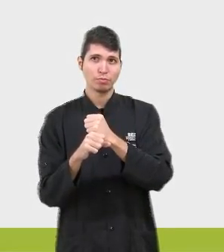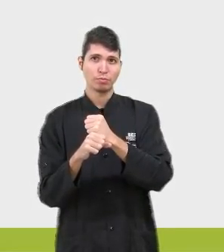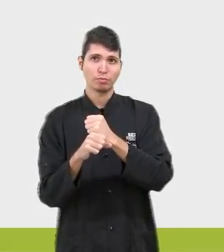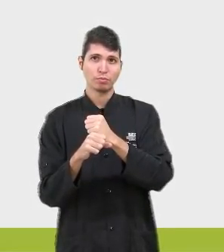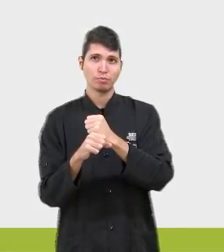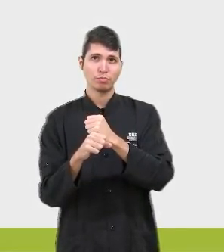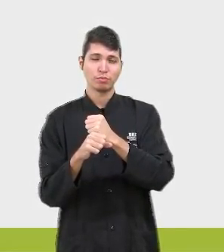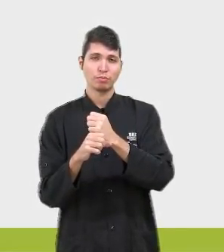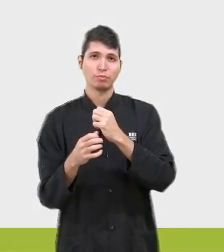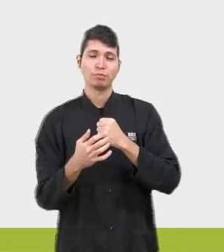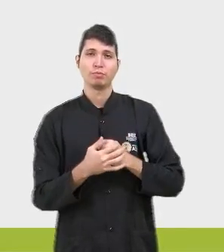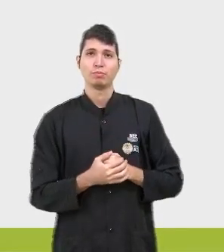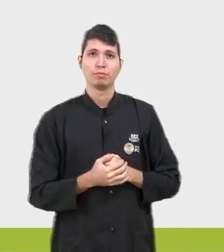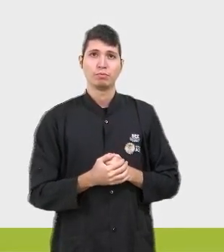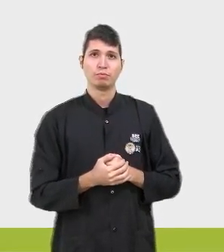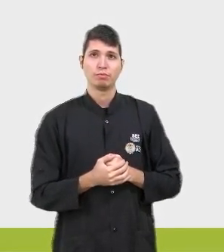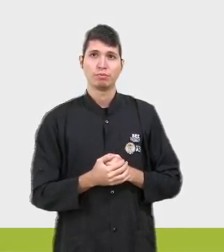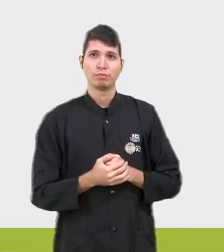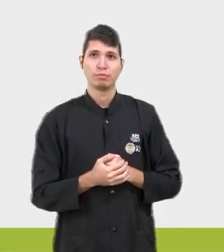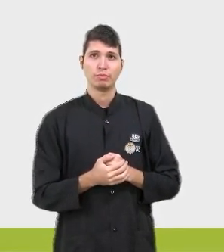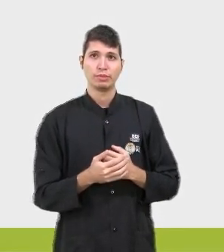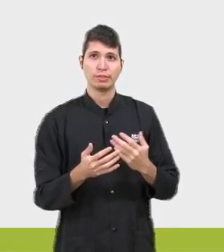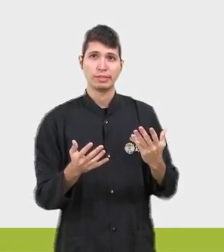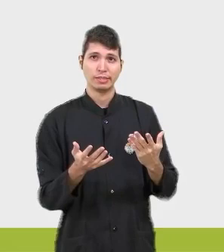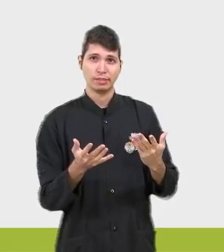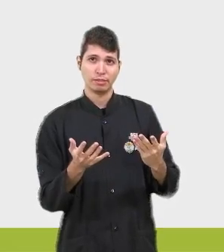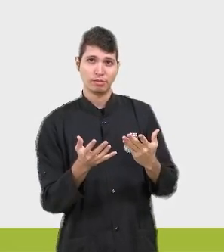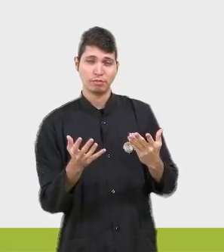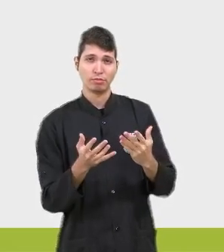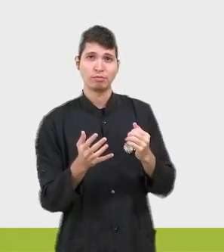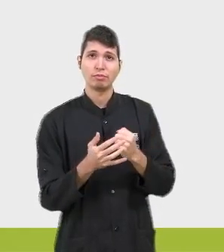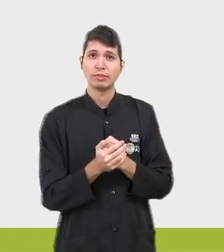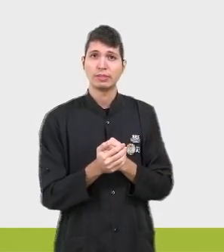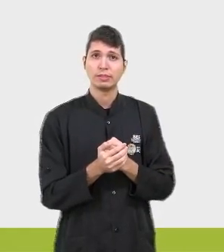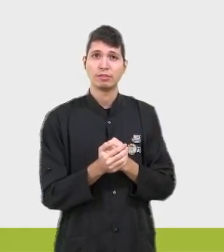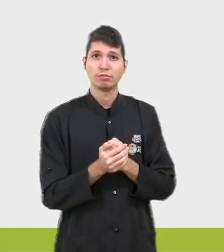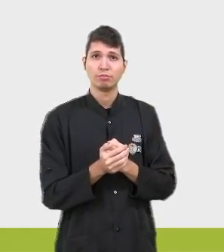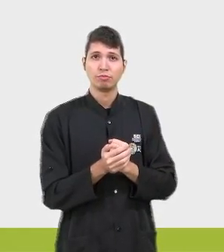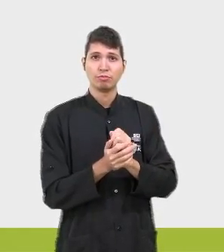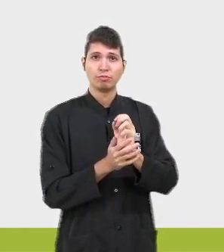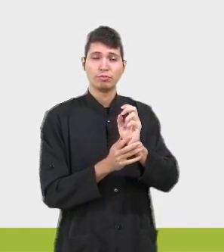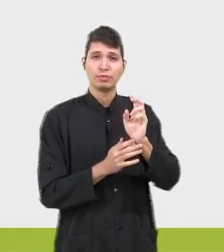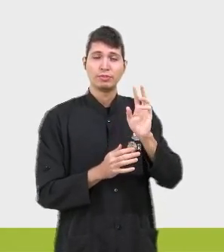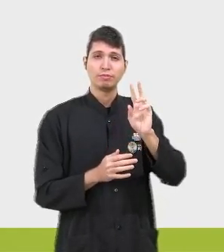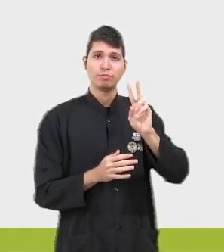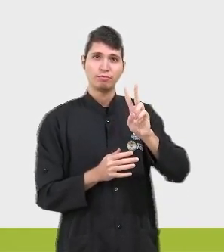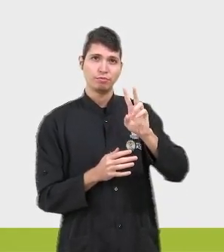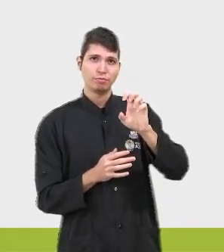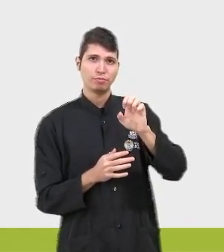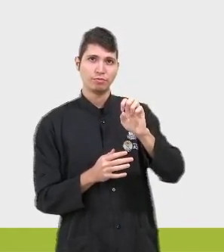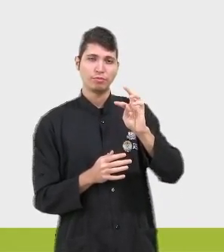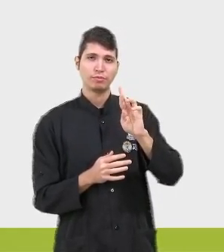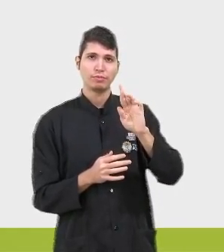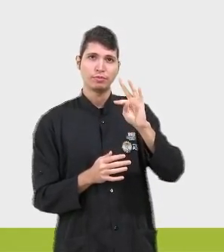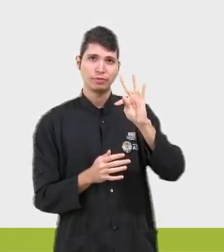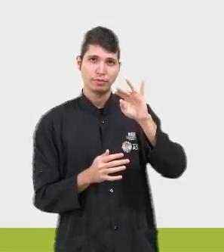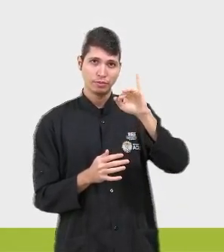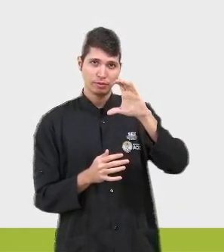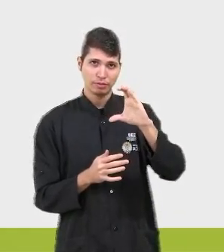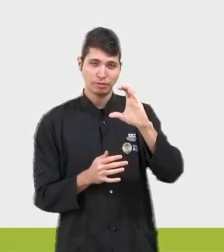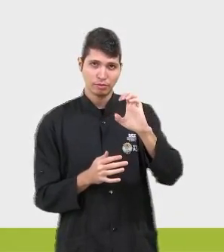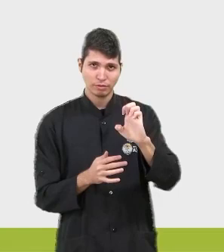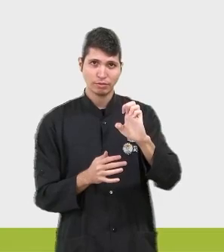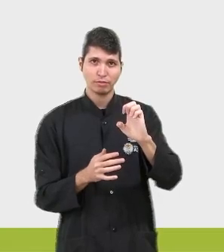um X linha, X em duas linhas, eu vou jogar na fórmula do vértice. Por que, professor, na fórmula do vértice? Porque ele quer a ideia do máximo, né, gente? Lá quem está estudando matemática,